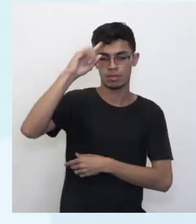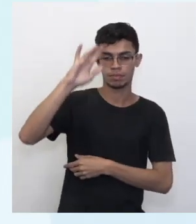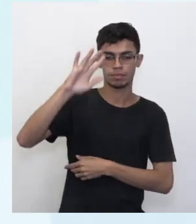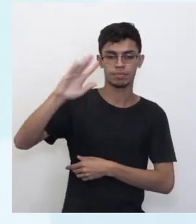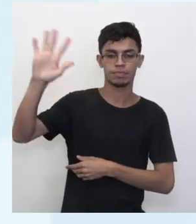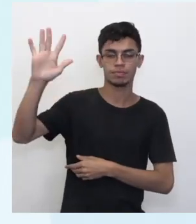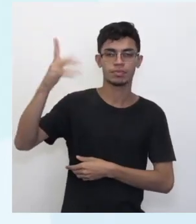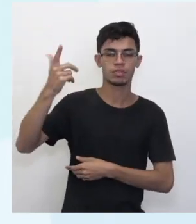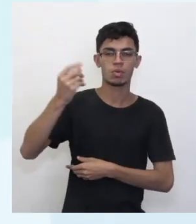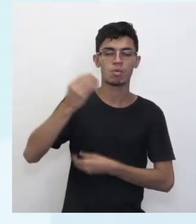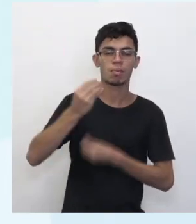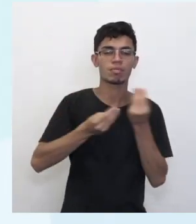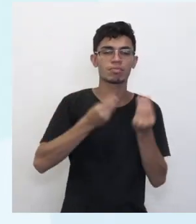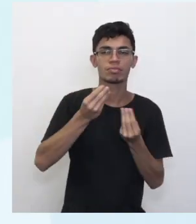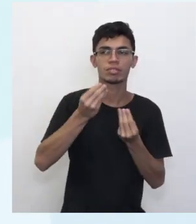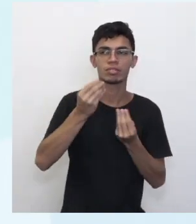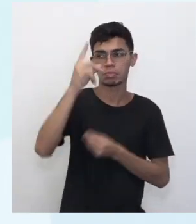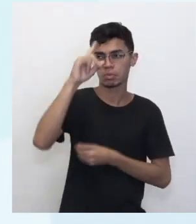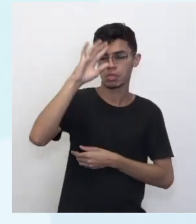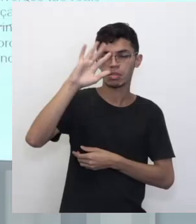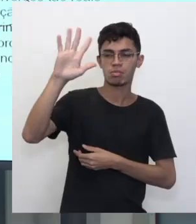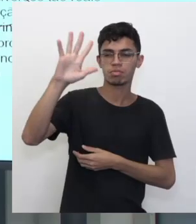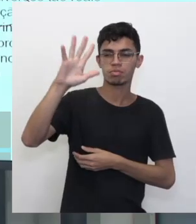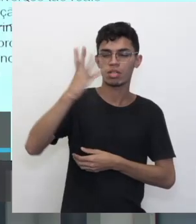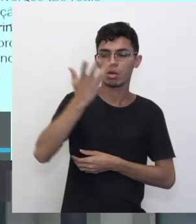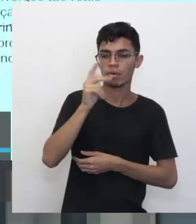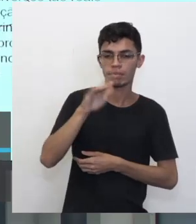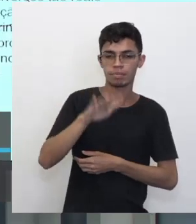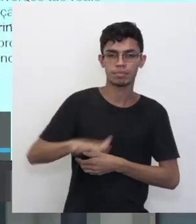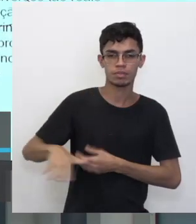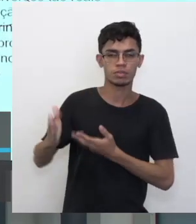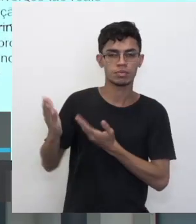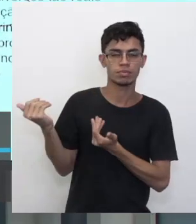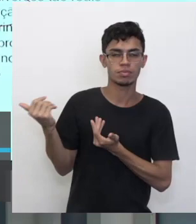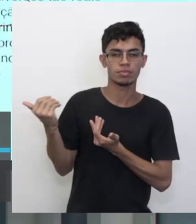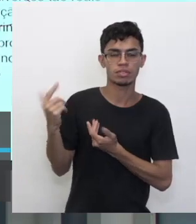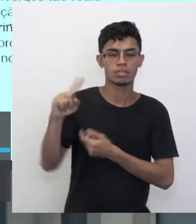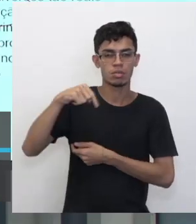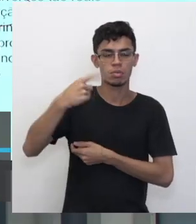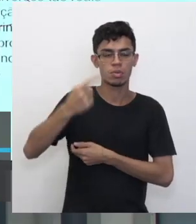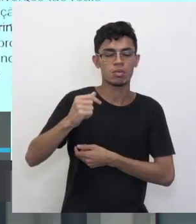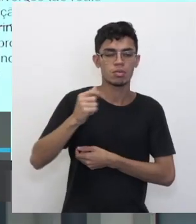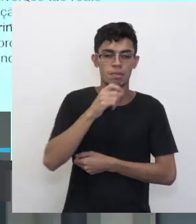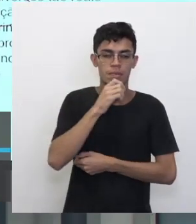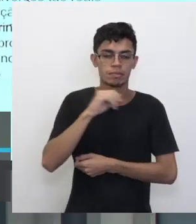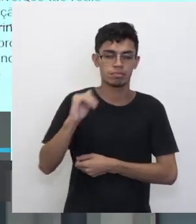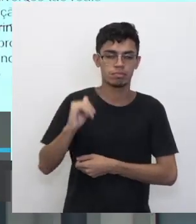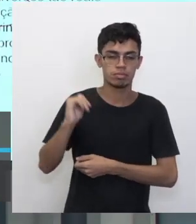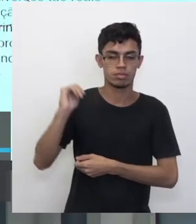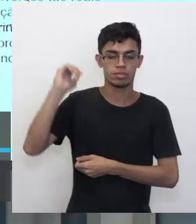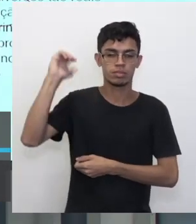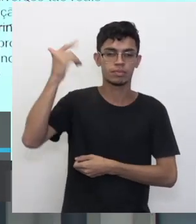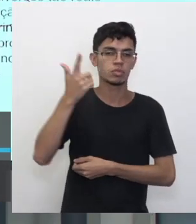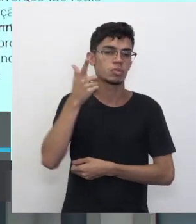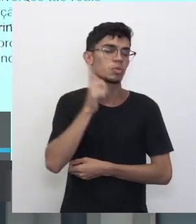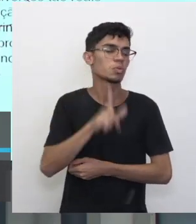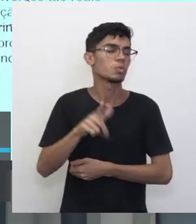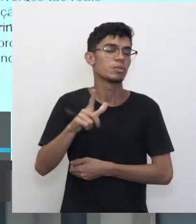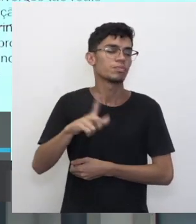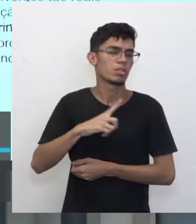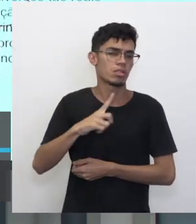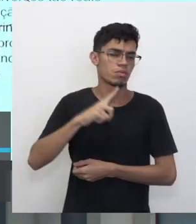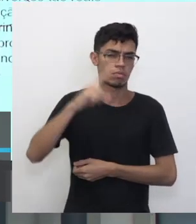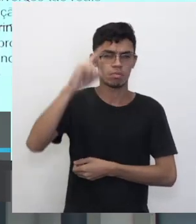Não dá para falar que ela não é do mundo da infância. É claro, depois de mais velhos, na minha idade, por exemplo, a gente continua com a imaginação